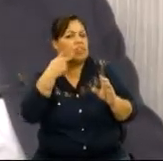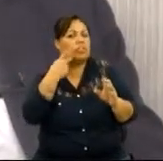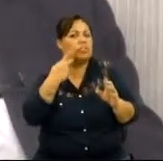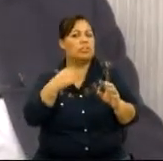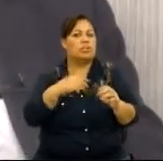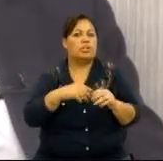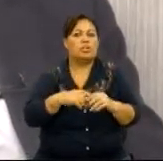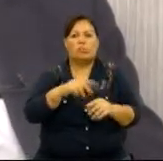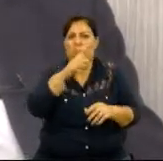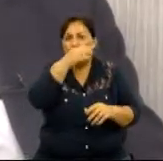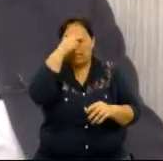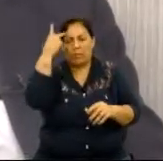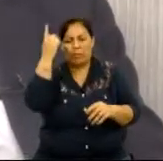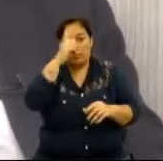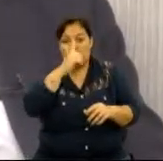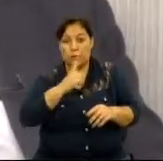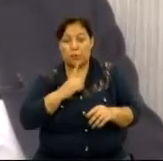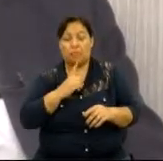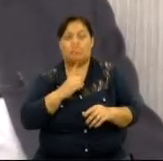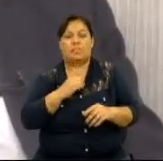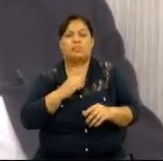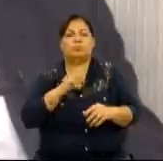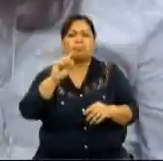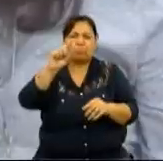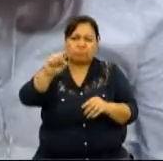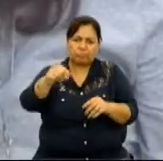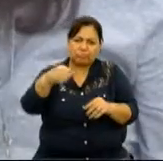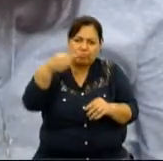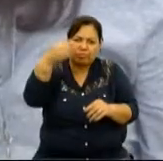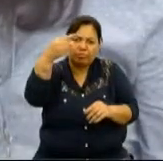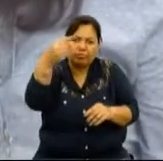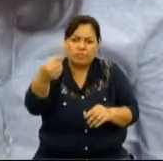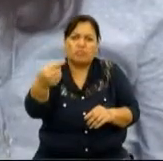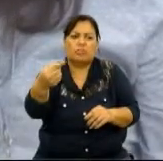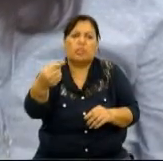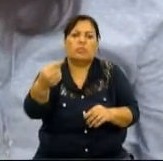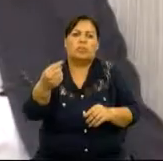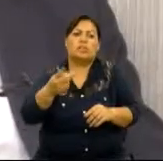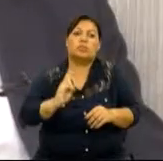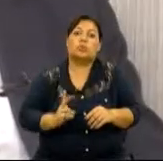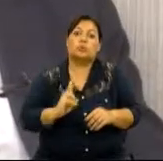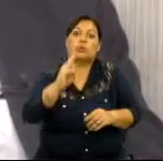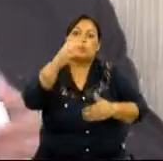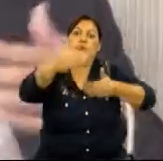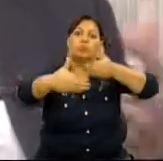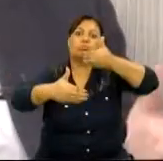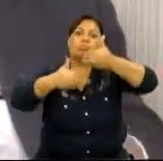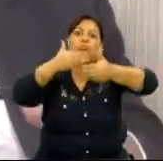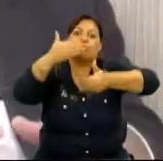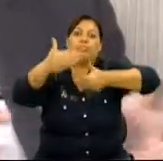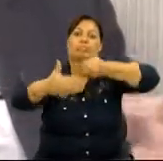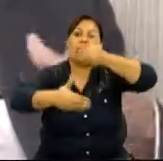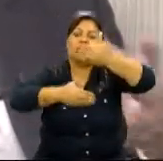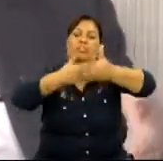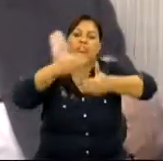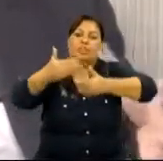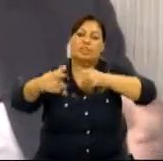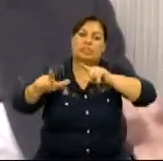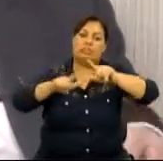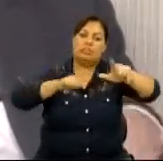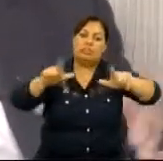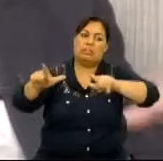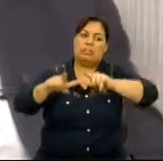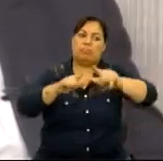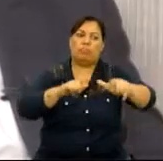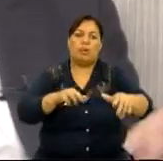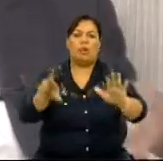a pessoa com deficiência. E depois, continua a evolução, continua a evolução dos